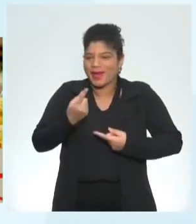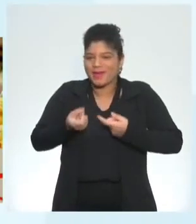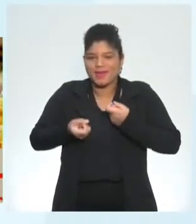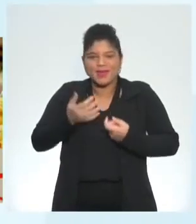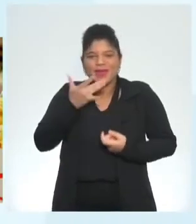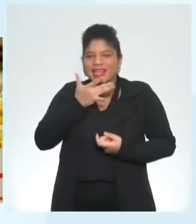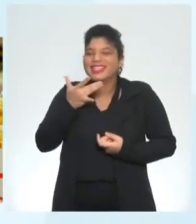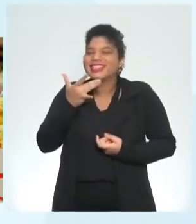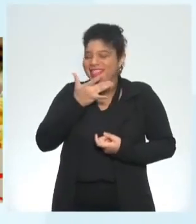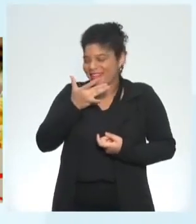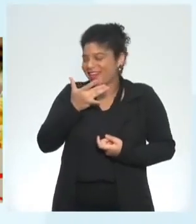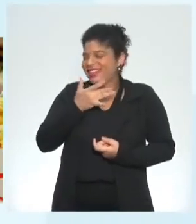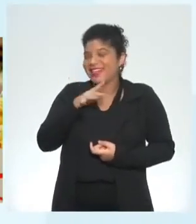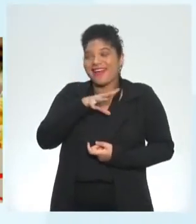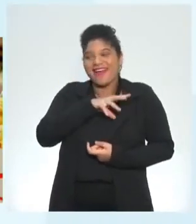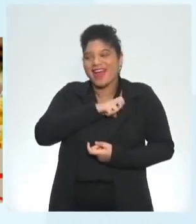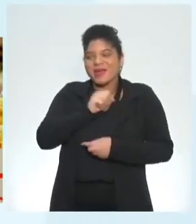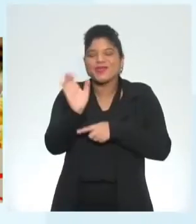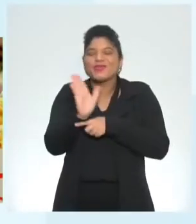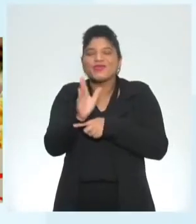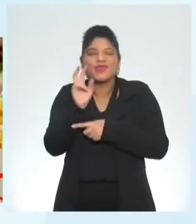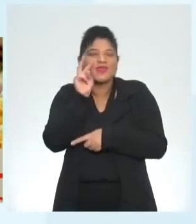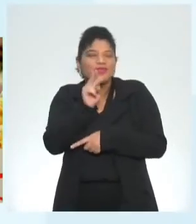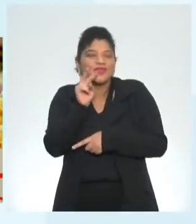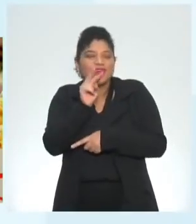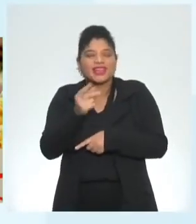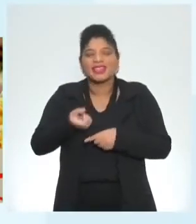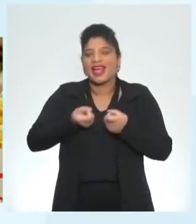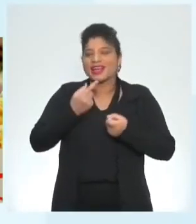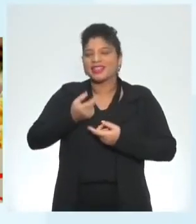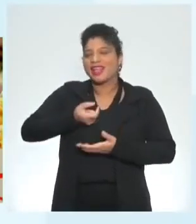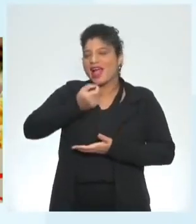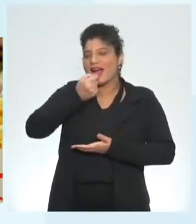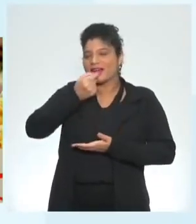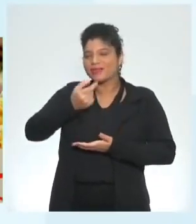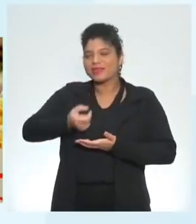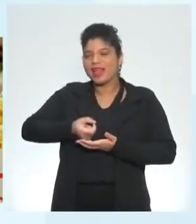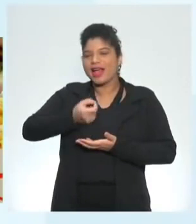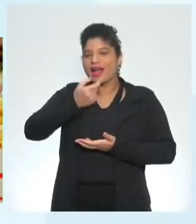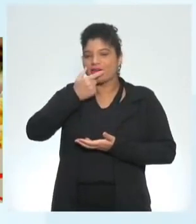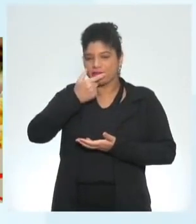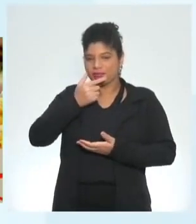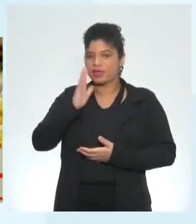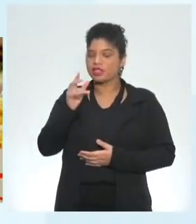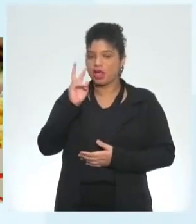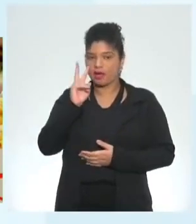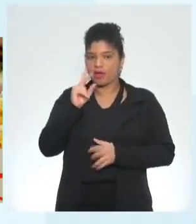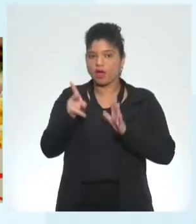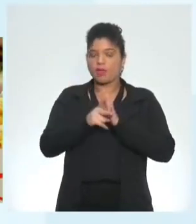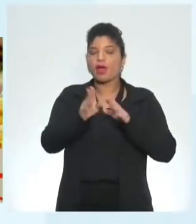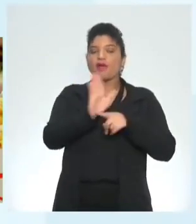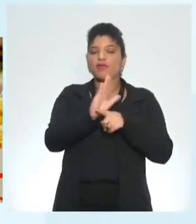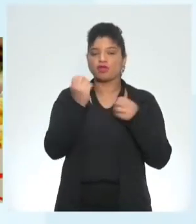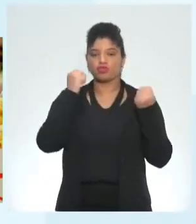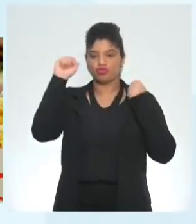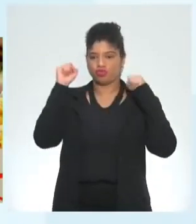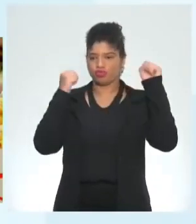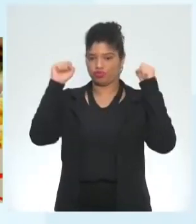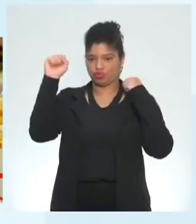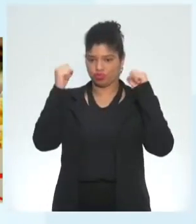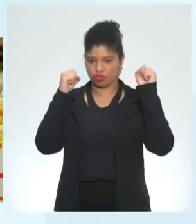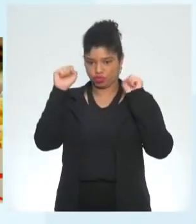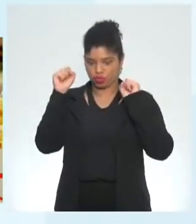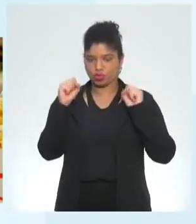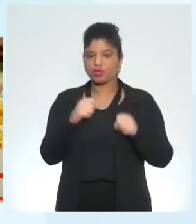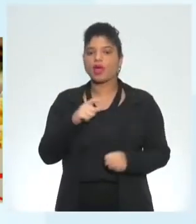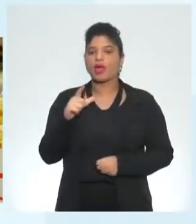nesse friozinho watching a movie assistindo a filminho é muito bom então nós falamos um pouquinho sobre the movie industry a indústria do cinema